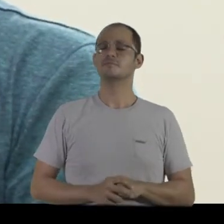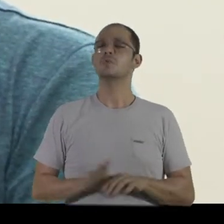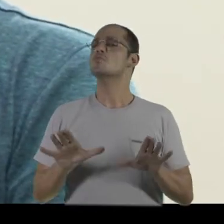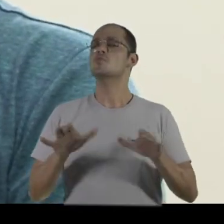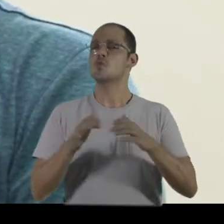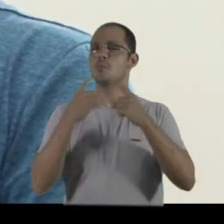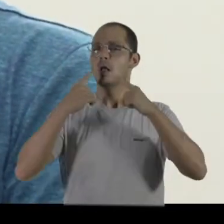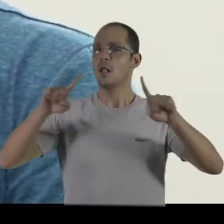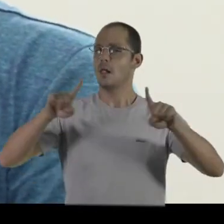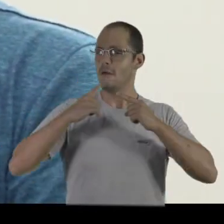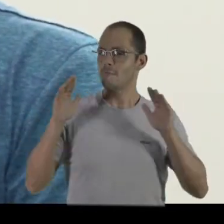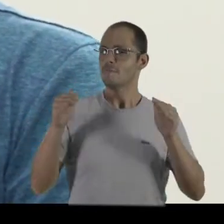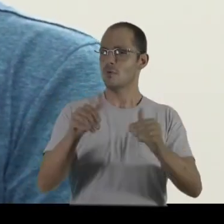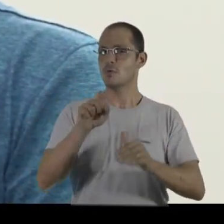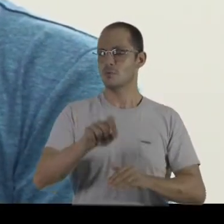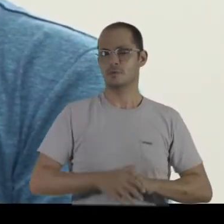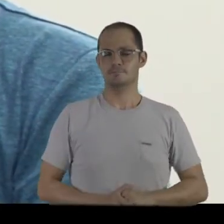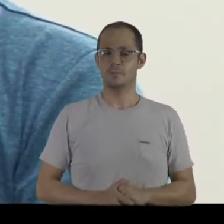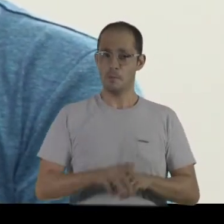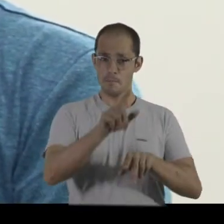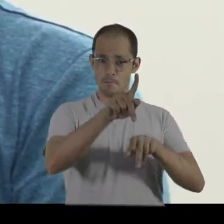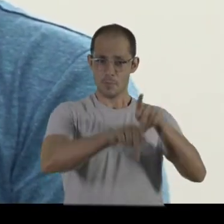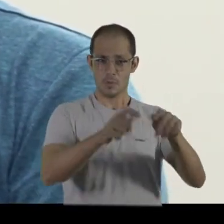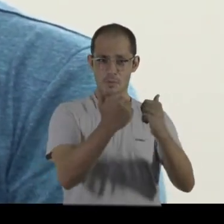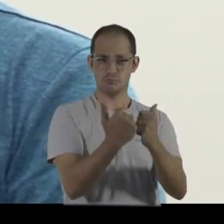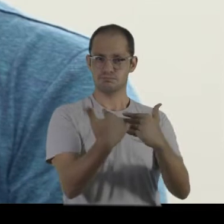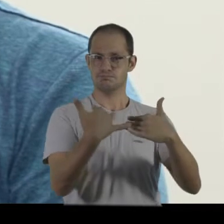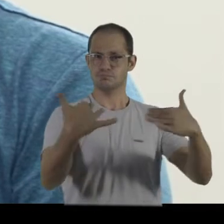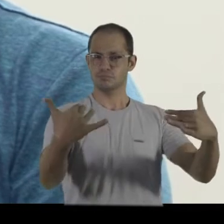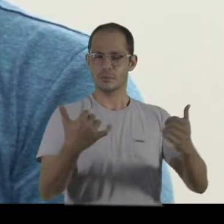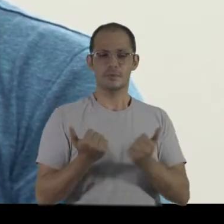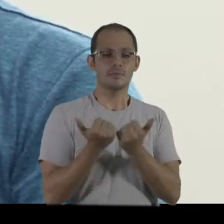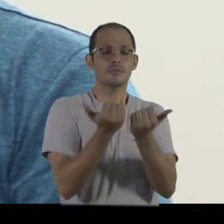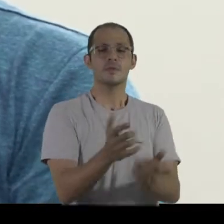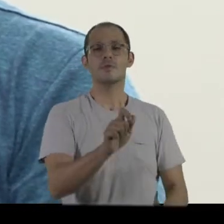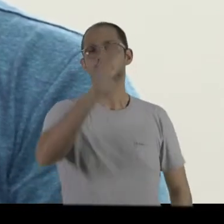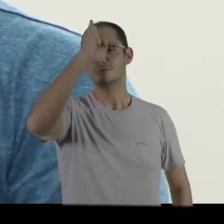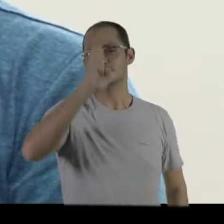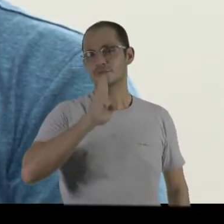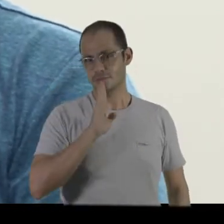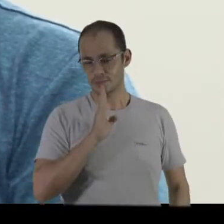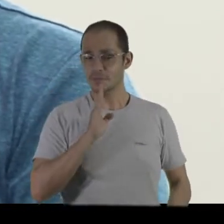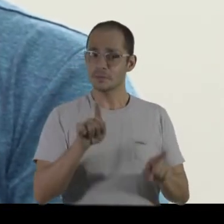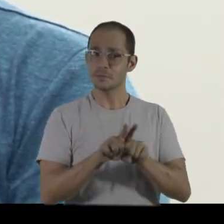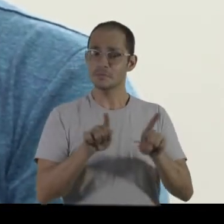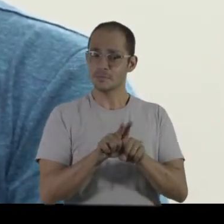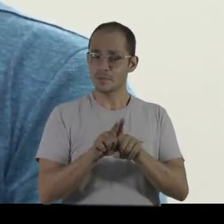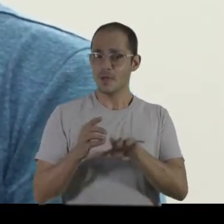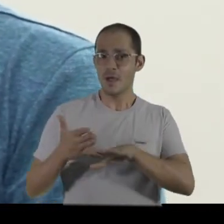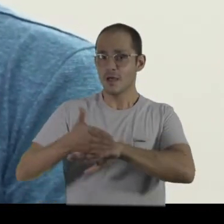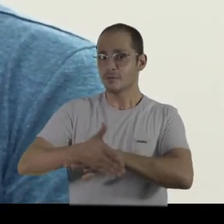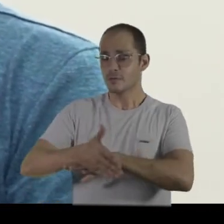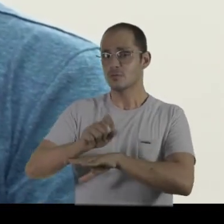Orquestra Sinfônica atua nessa vertente, levando isso ao público de uma forma inteiramente gratuita e dando